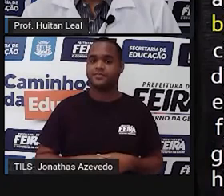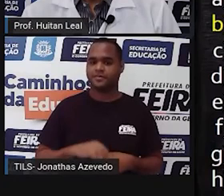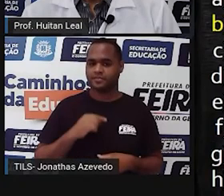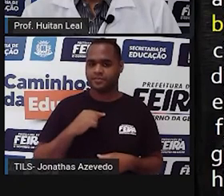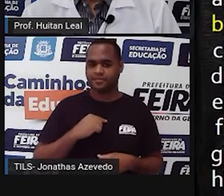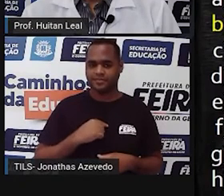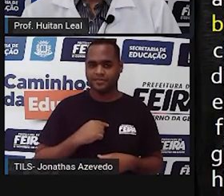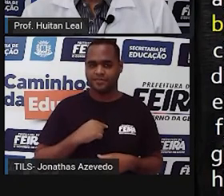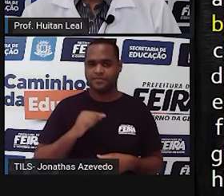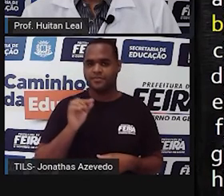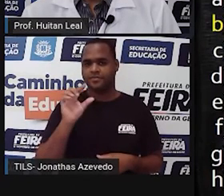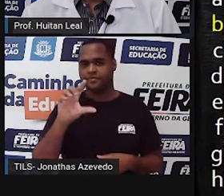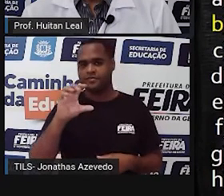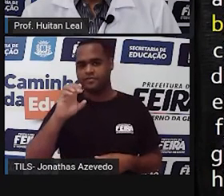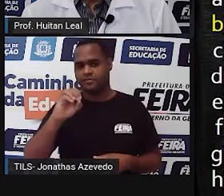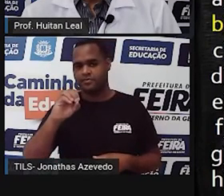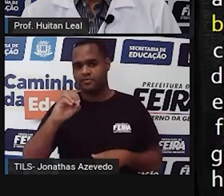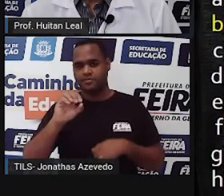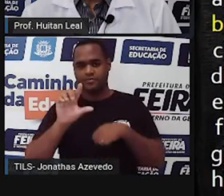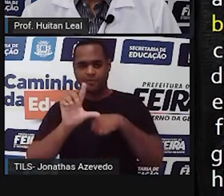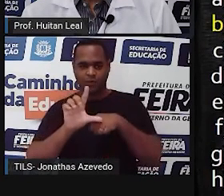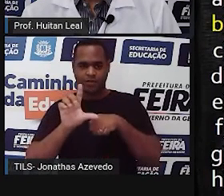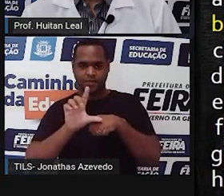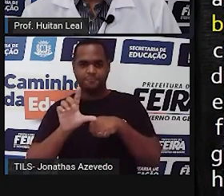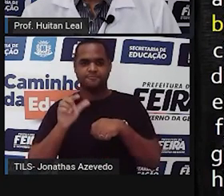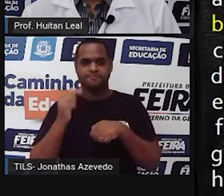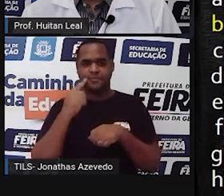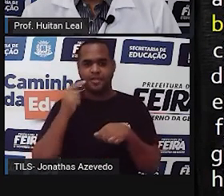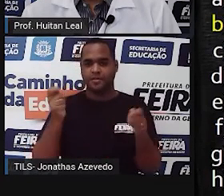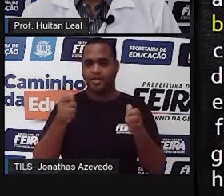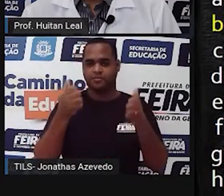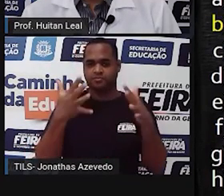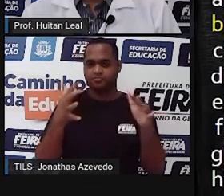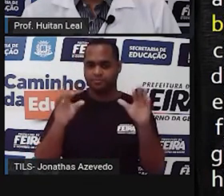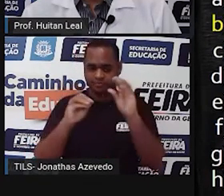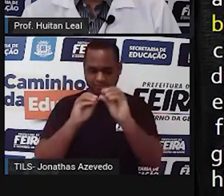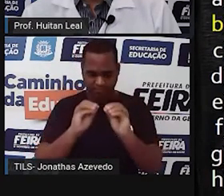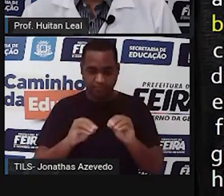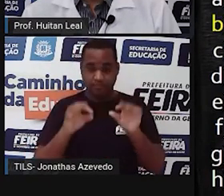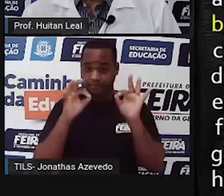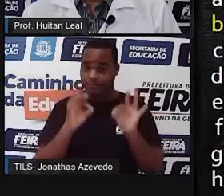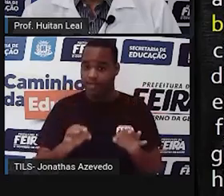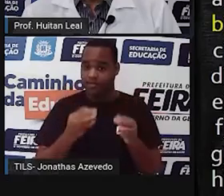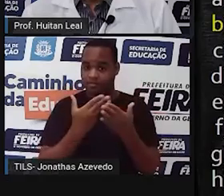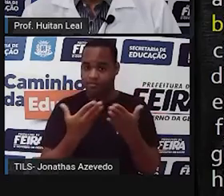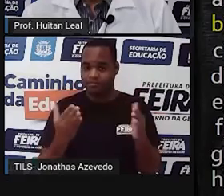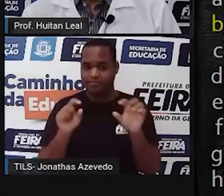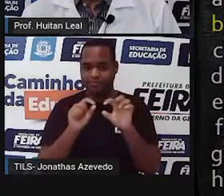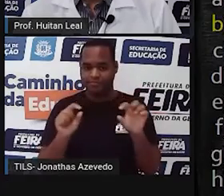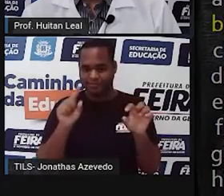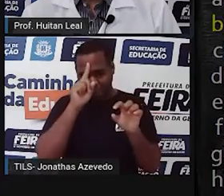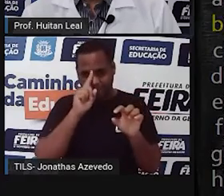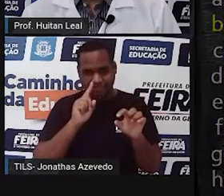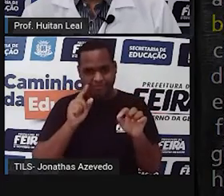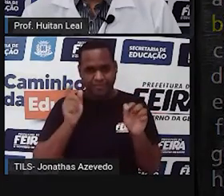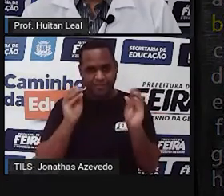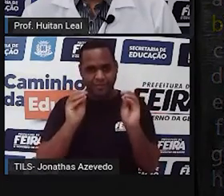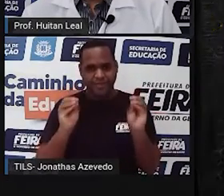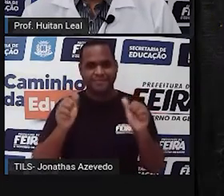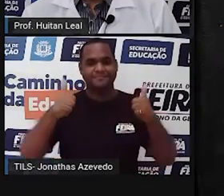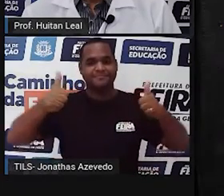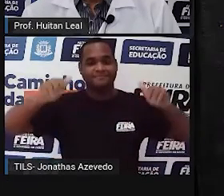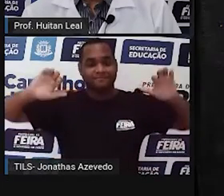aí que vocês encaixaram direitinho, eu tenho certeza, nas lacunas. Então, gente,